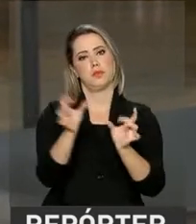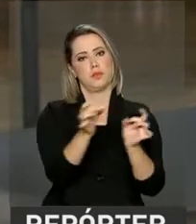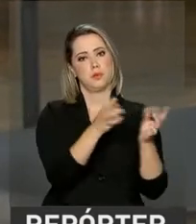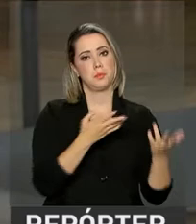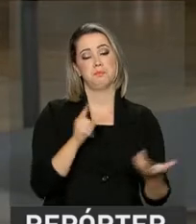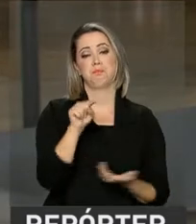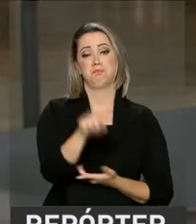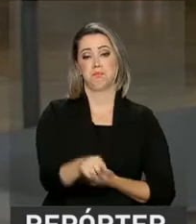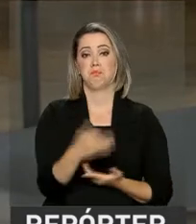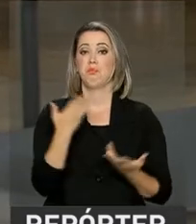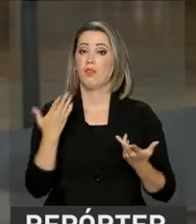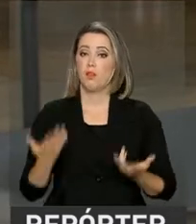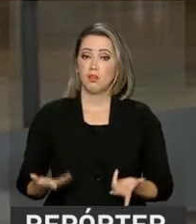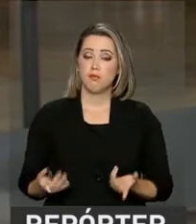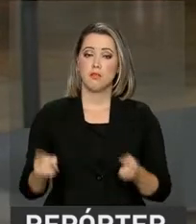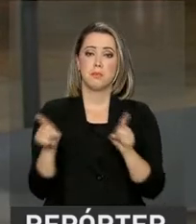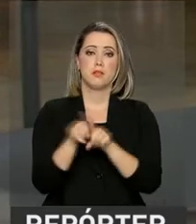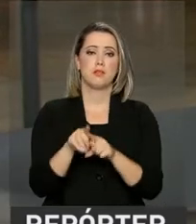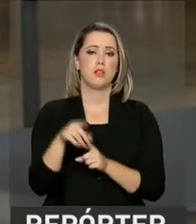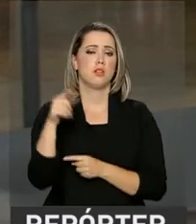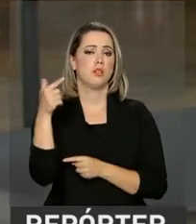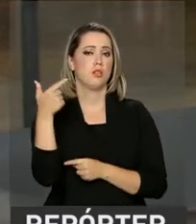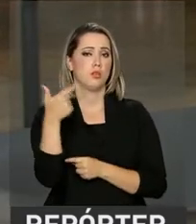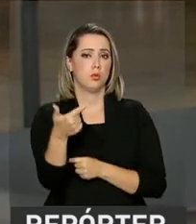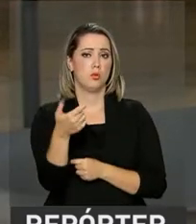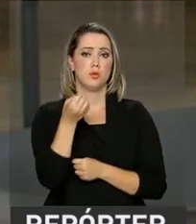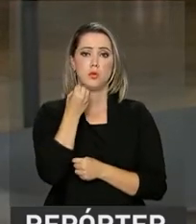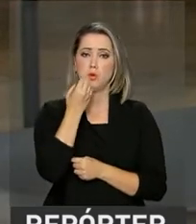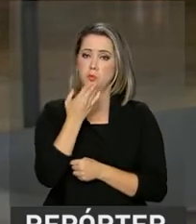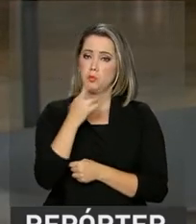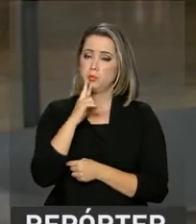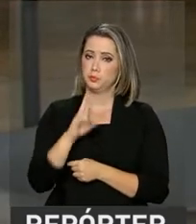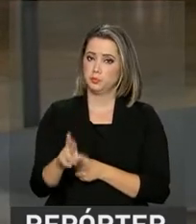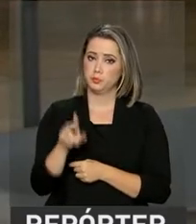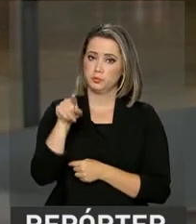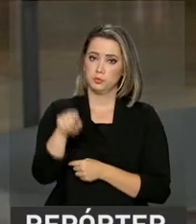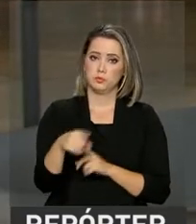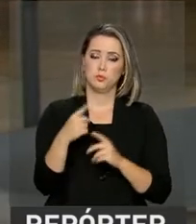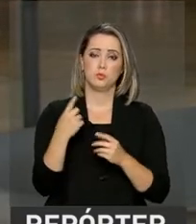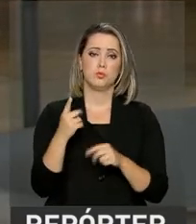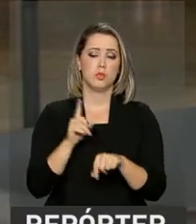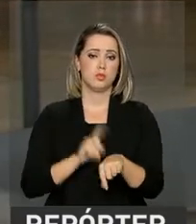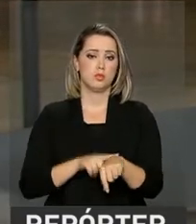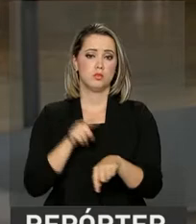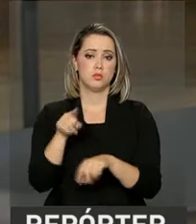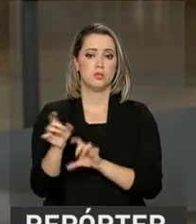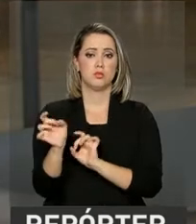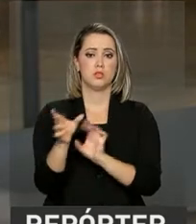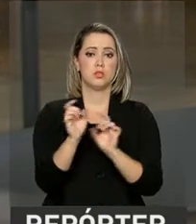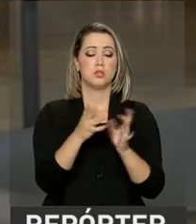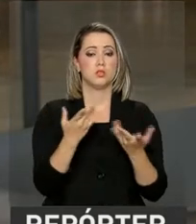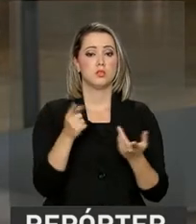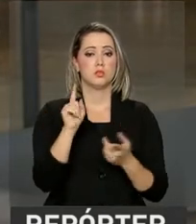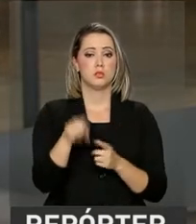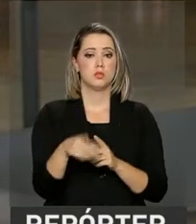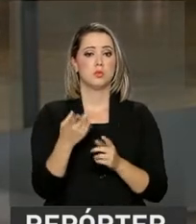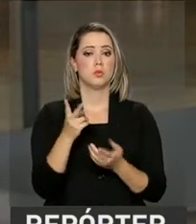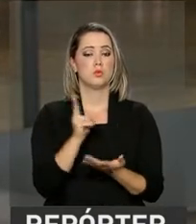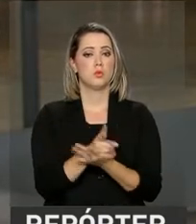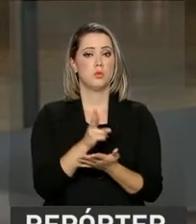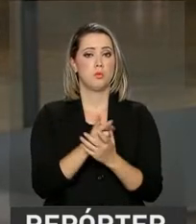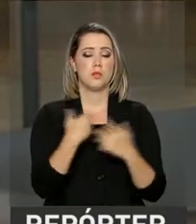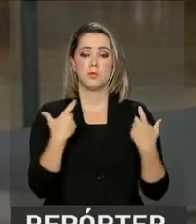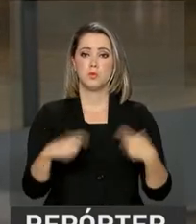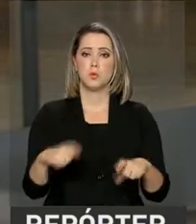E, Roberto, existem pelo menos duas grandes vantagens nessas edições do feirão Caixa, da casa própria. Num mesmo